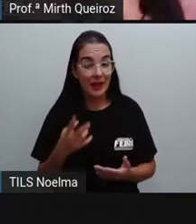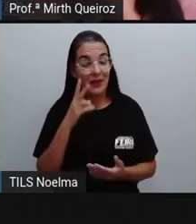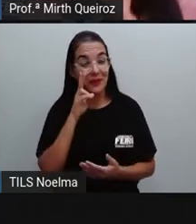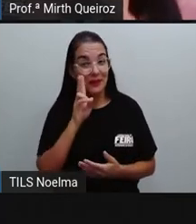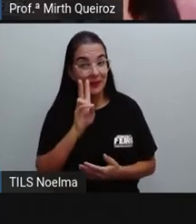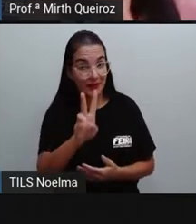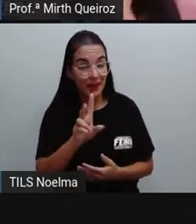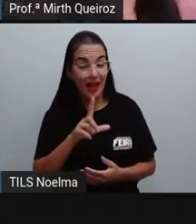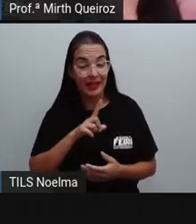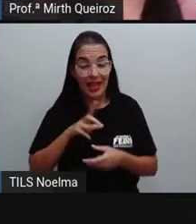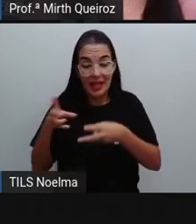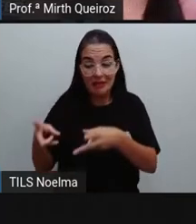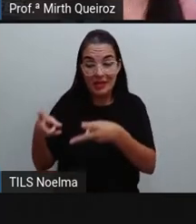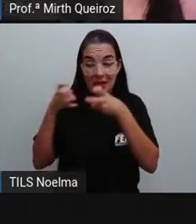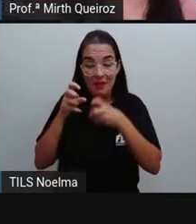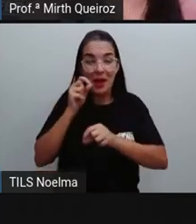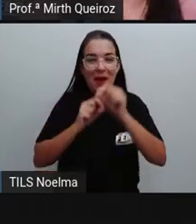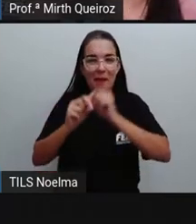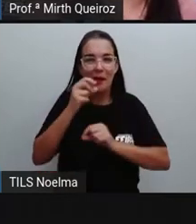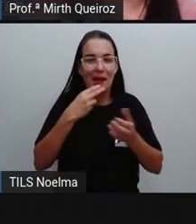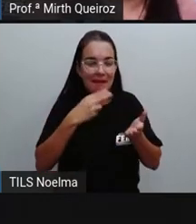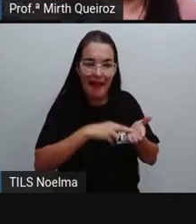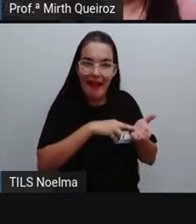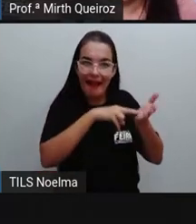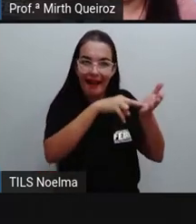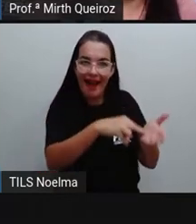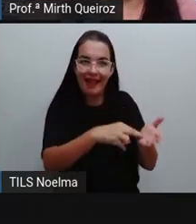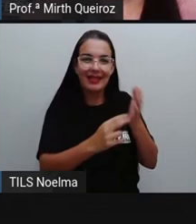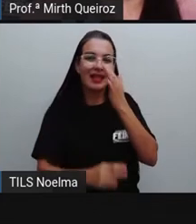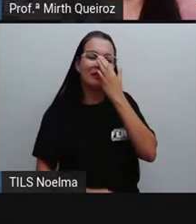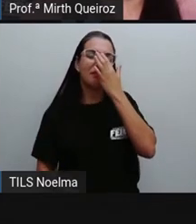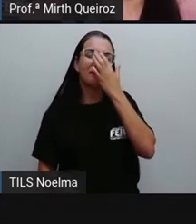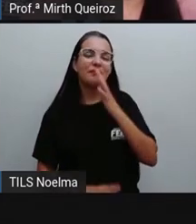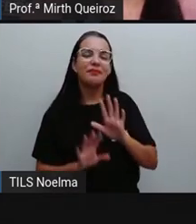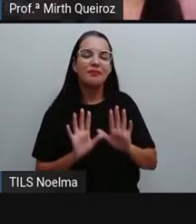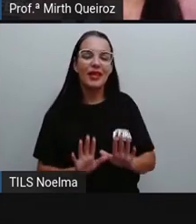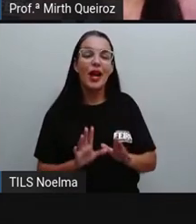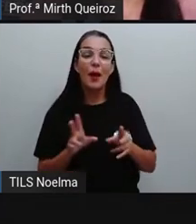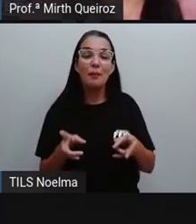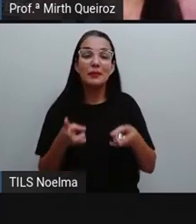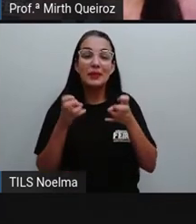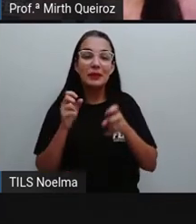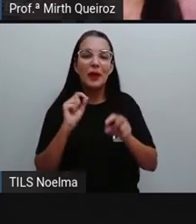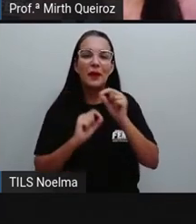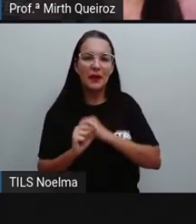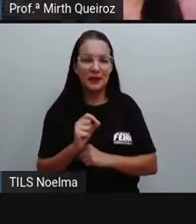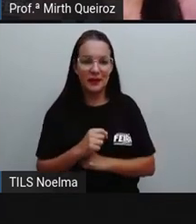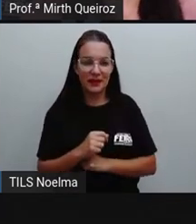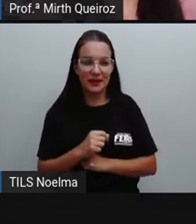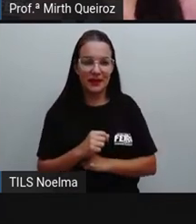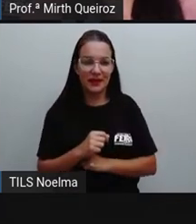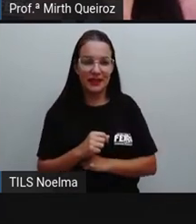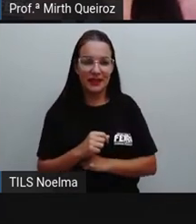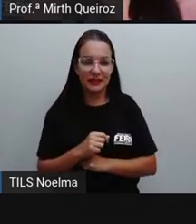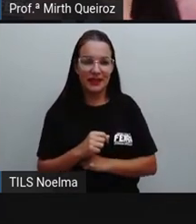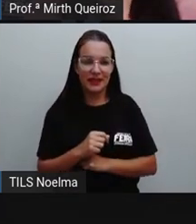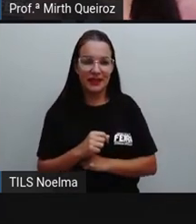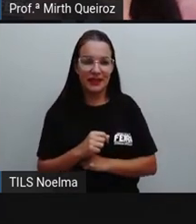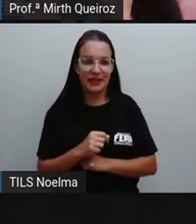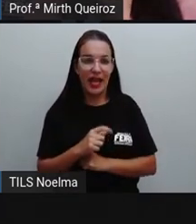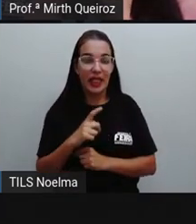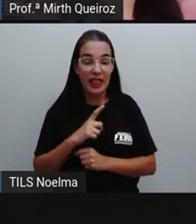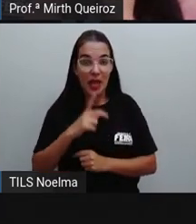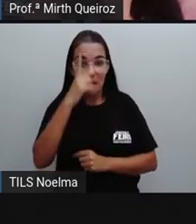nós podemos observar, perceber os